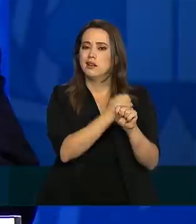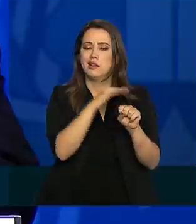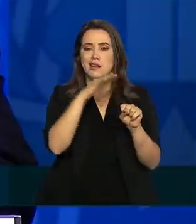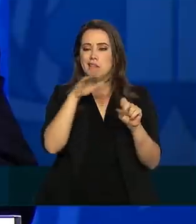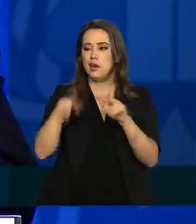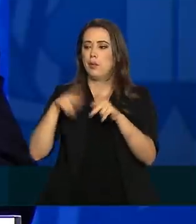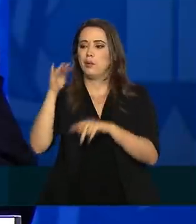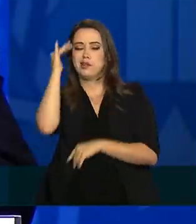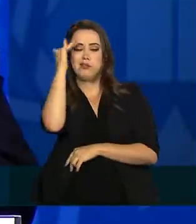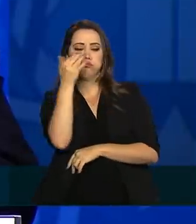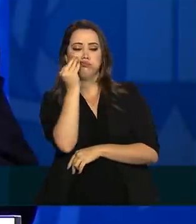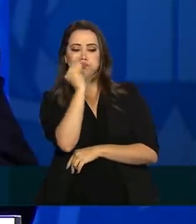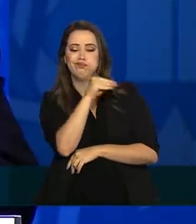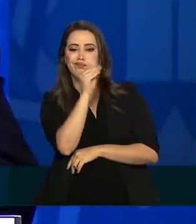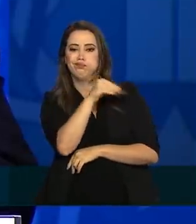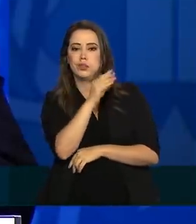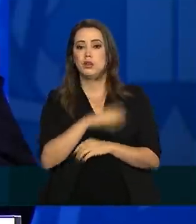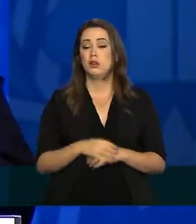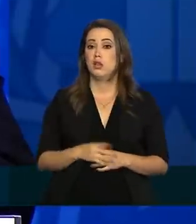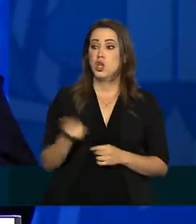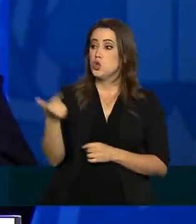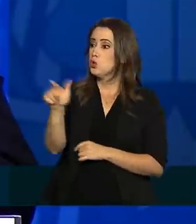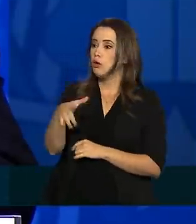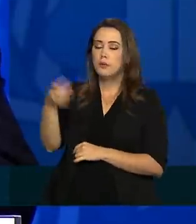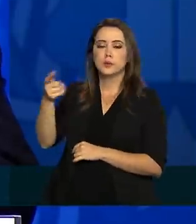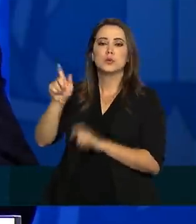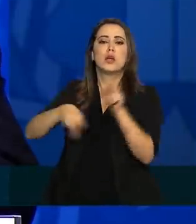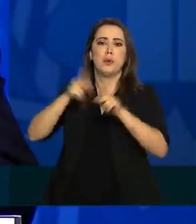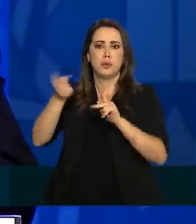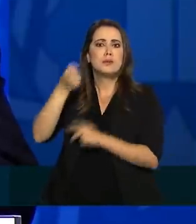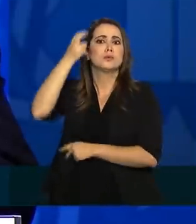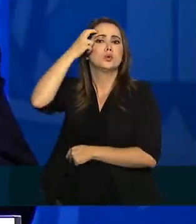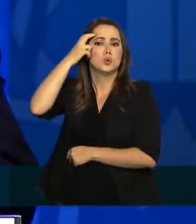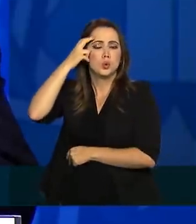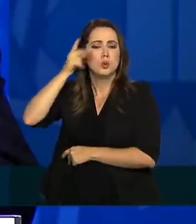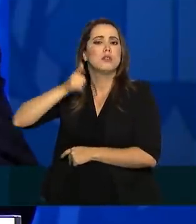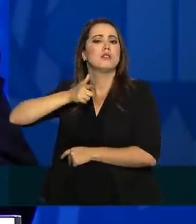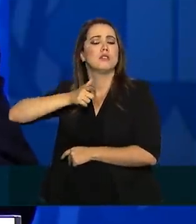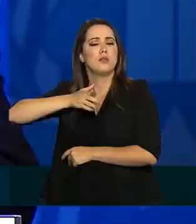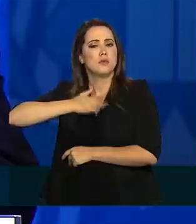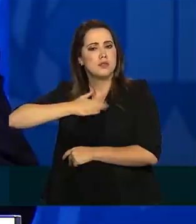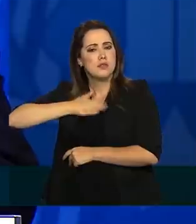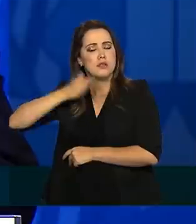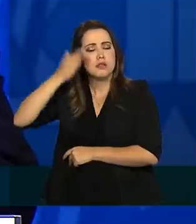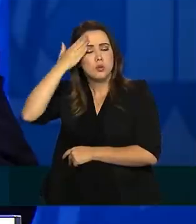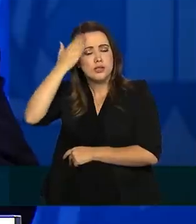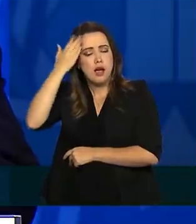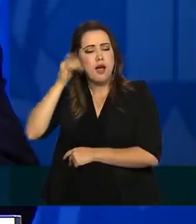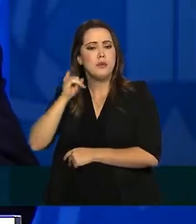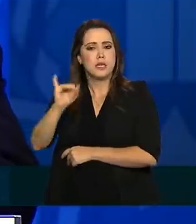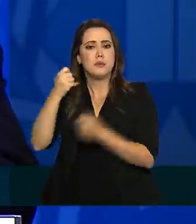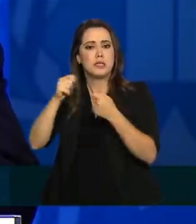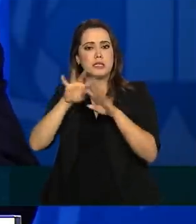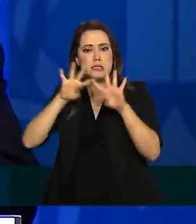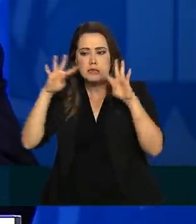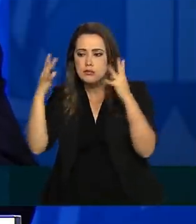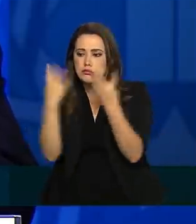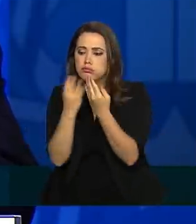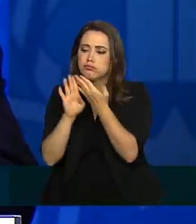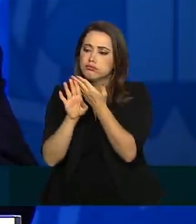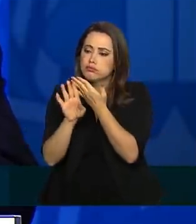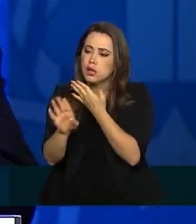temos a população que obedece melhor, se conscientiza com essas medidas de educação, de prevenção e que